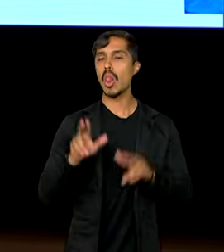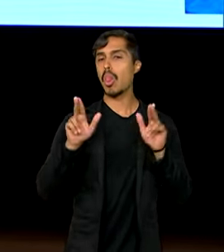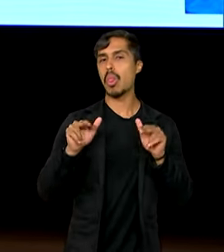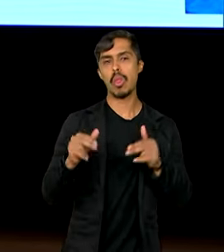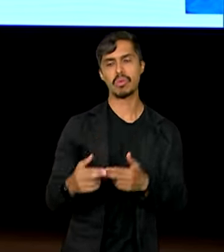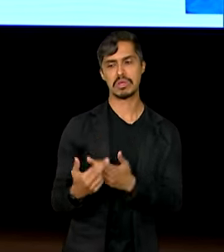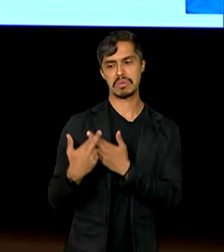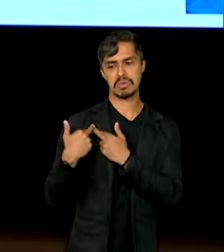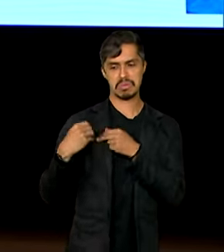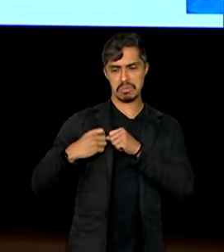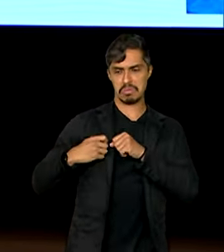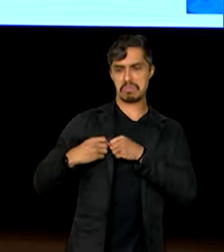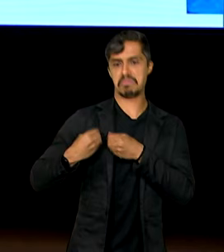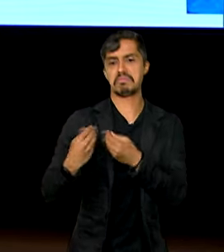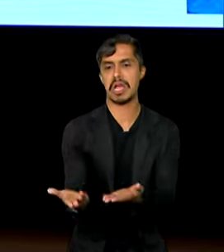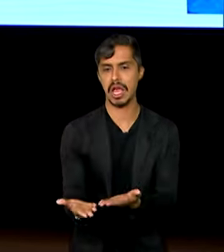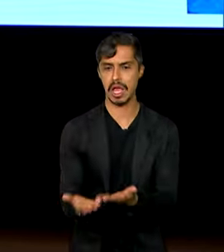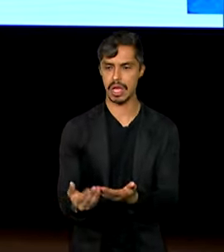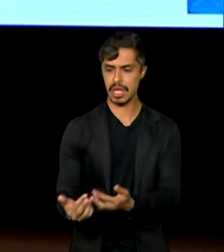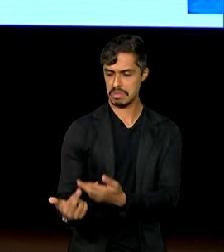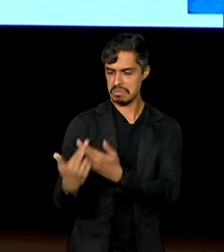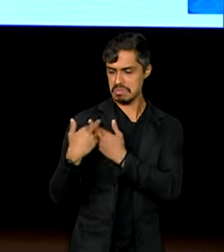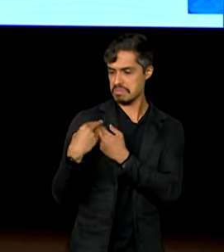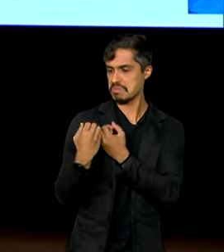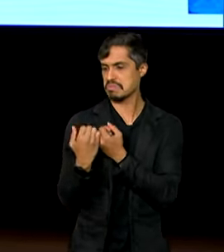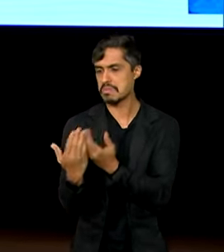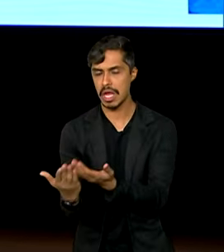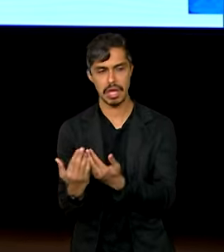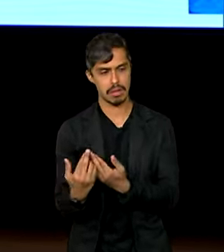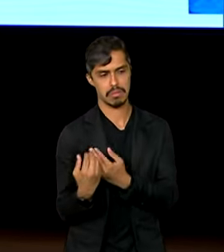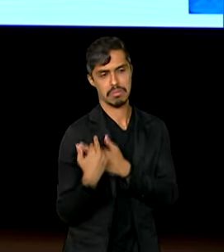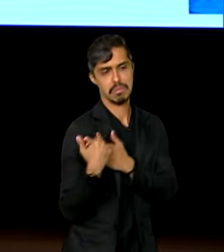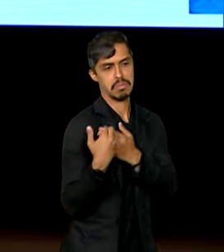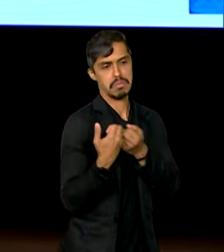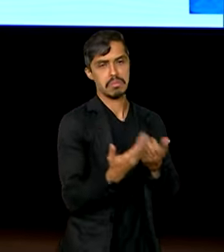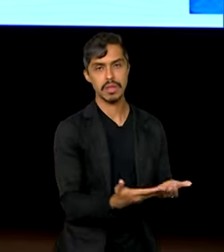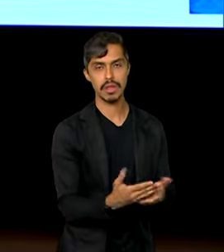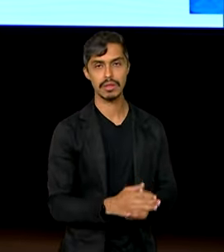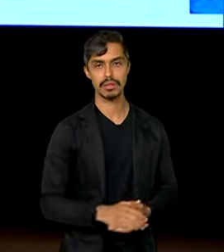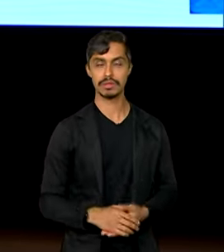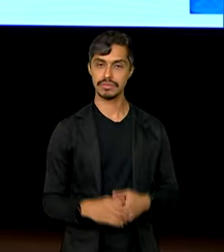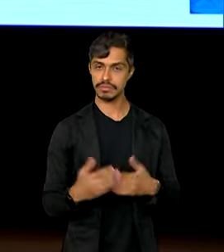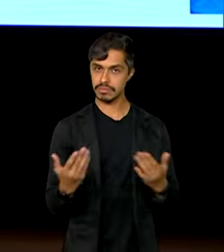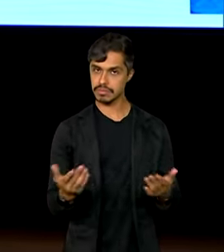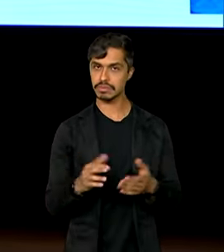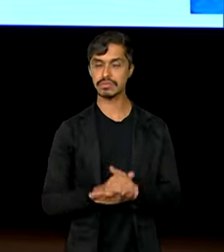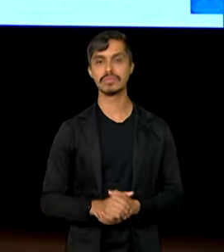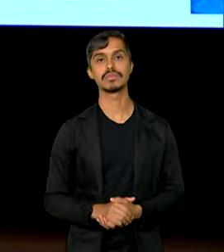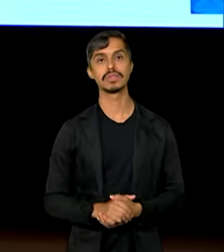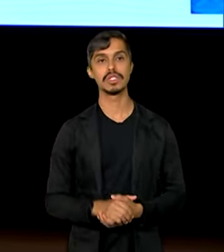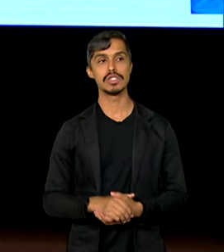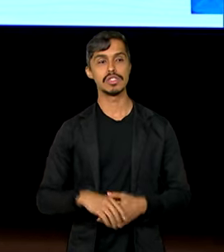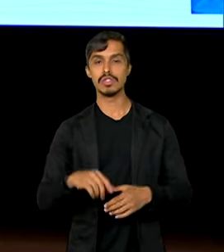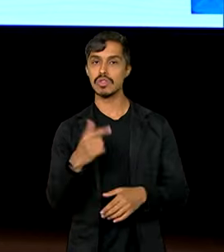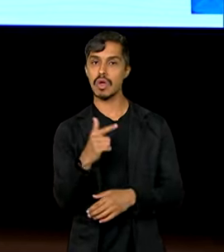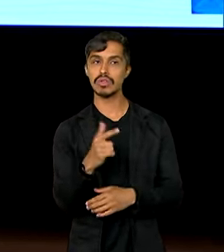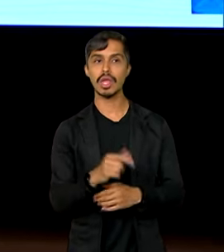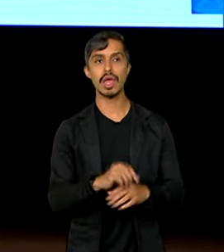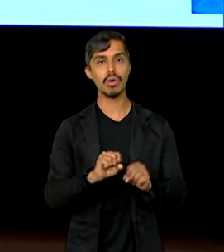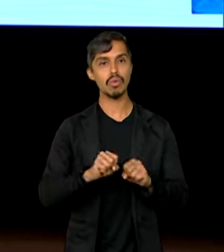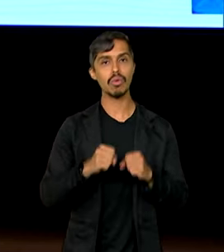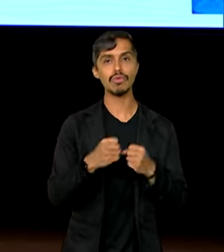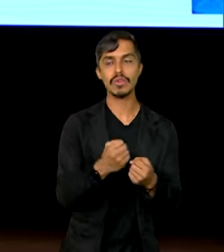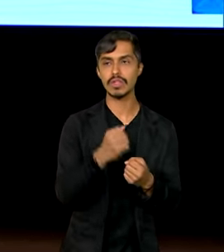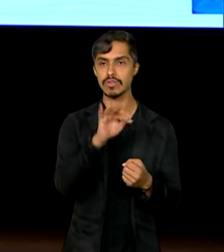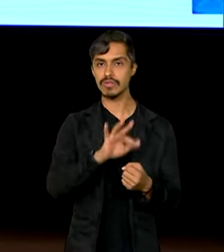como se o fato de não ter uma atribuição diretamente ligada à ação do governo federal, de que